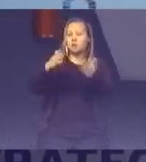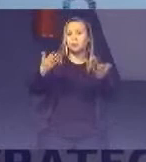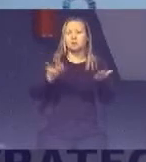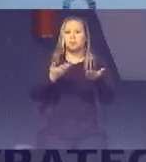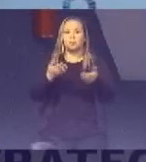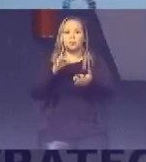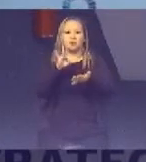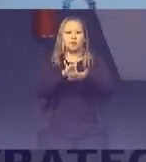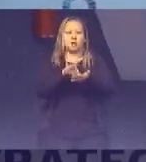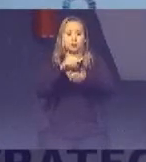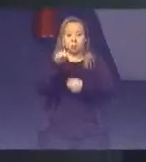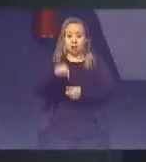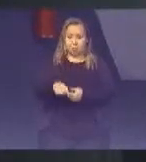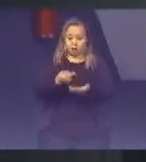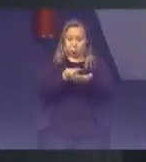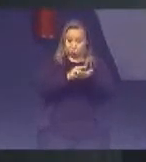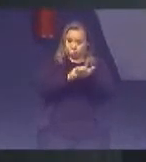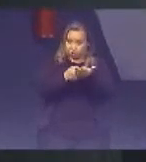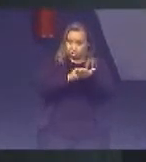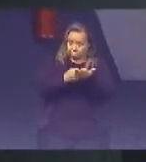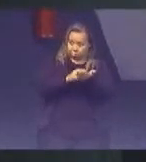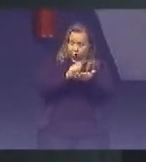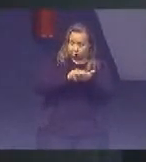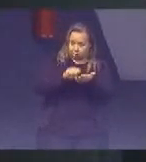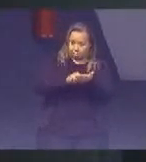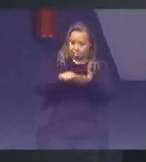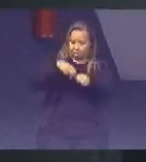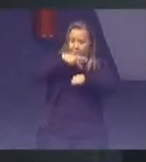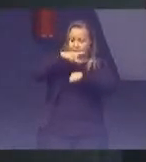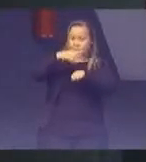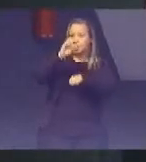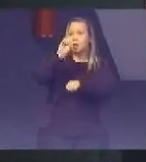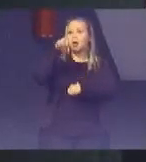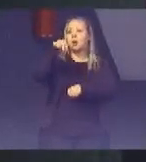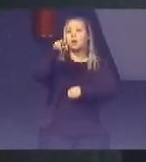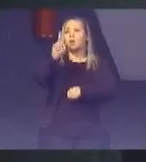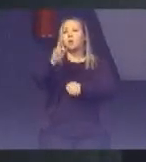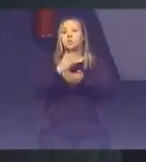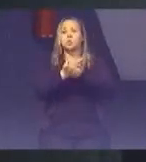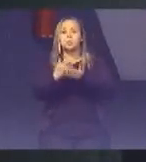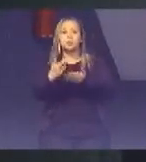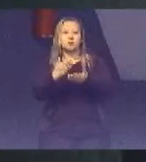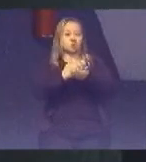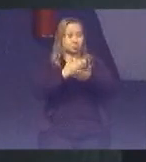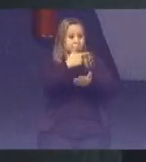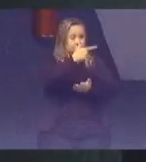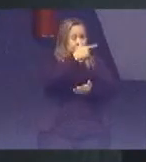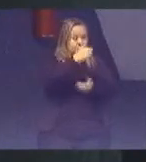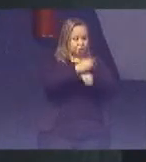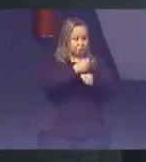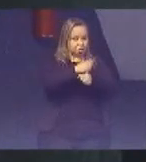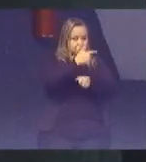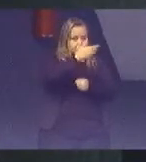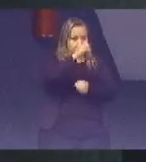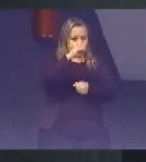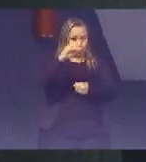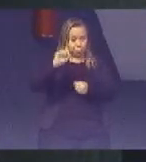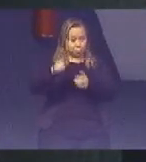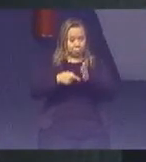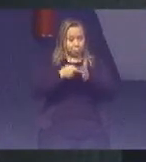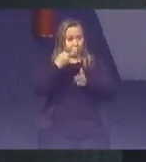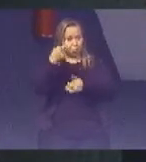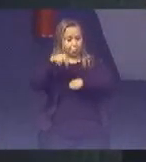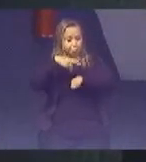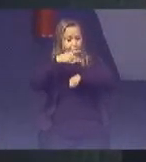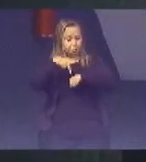verdade, essa é uma agenda É uma agenda das Nações Unidas Que teve início no ano de 2000 E pela primeira vez Os